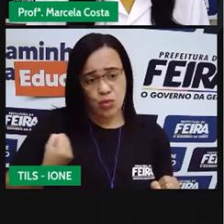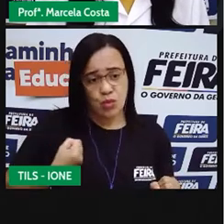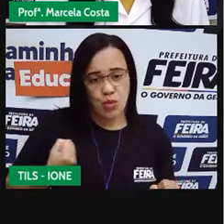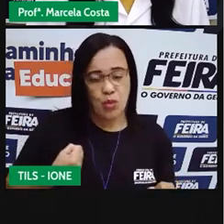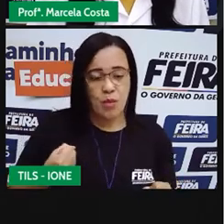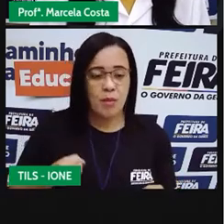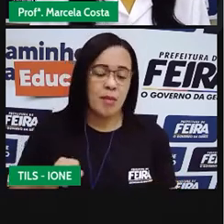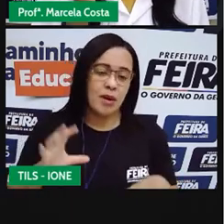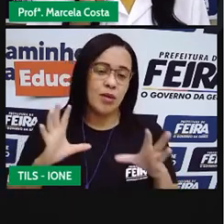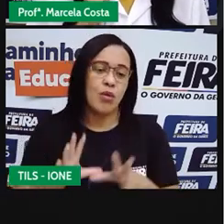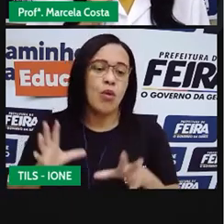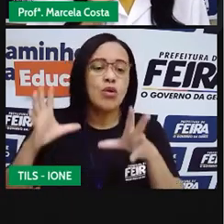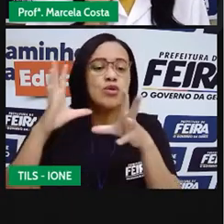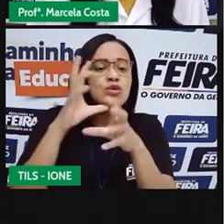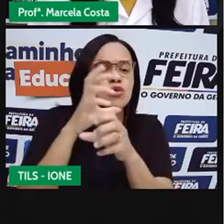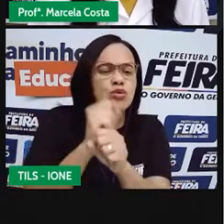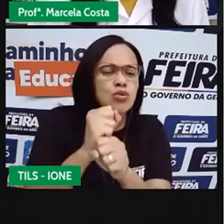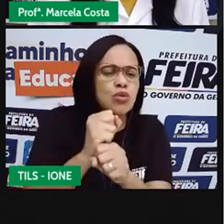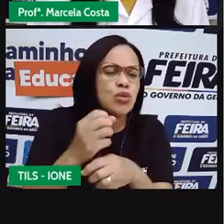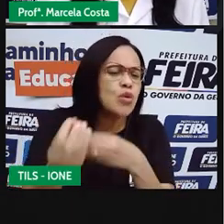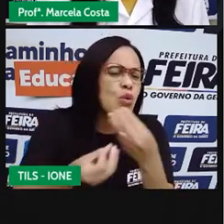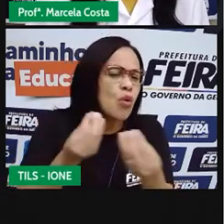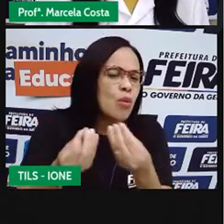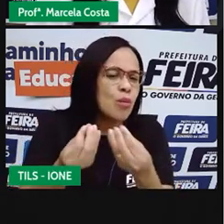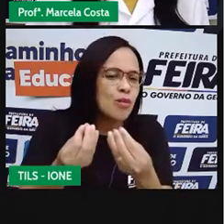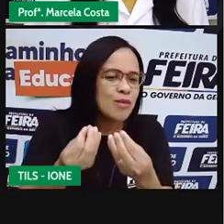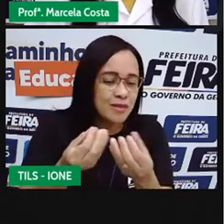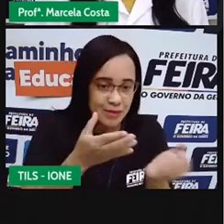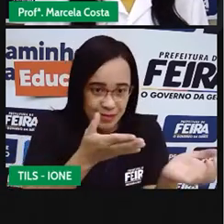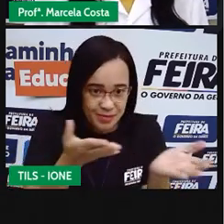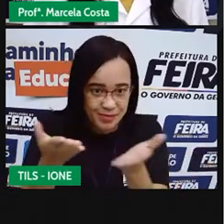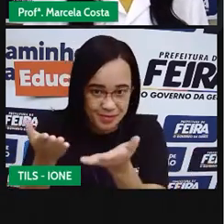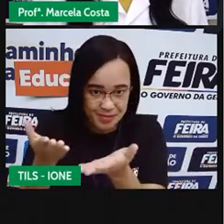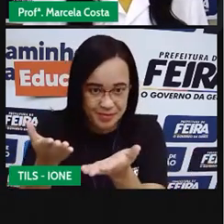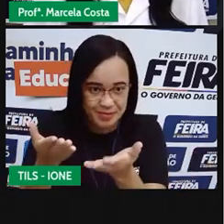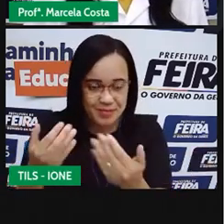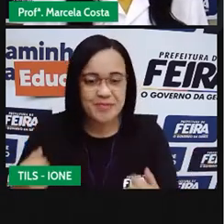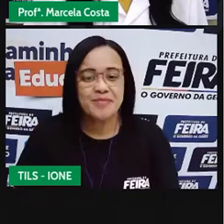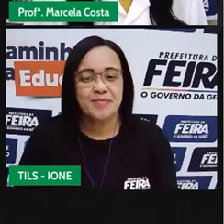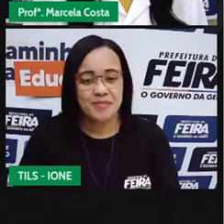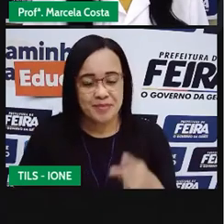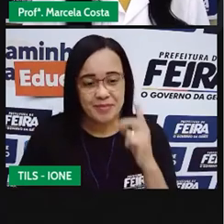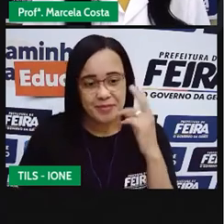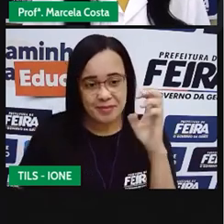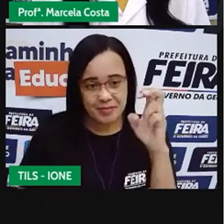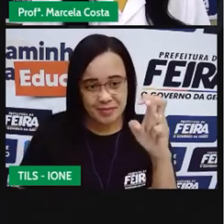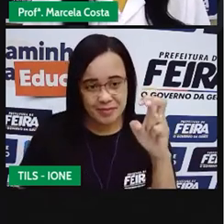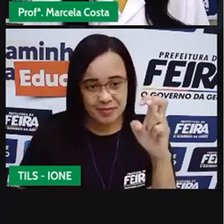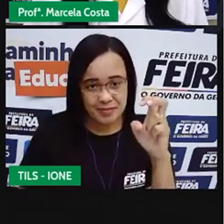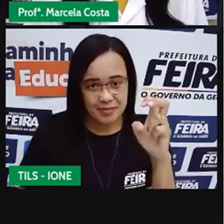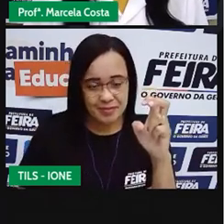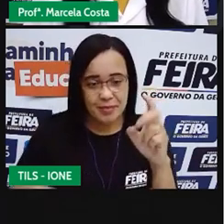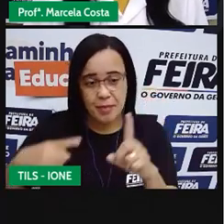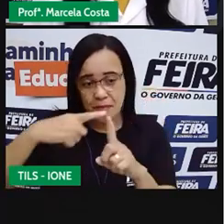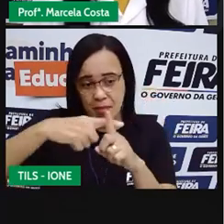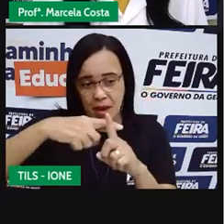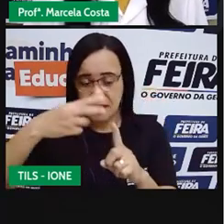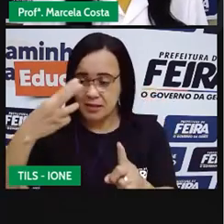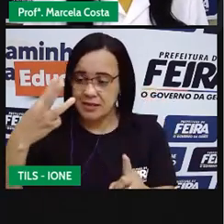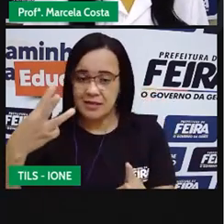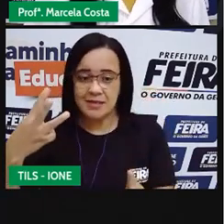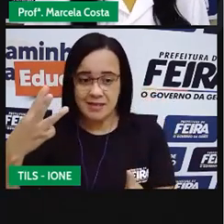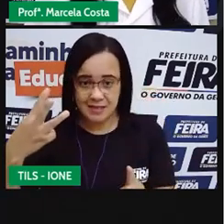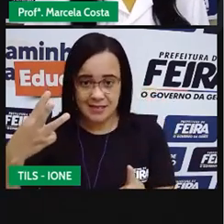somas vamos ver então aqui 5 mais 3